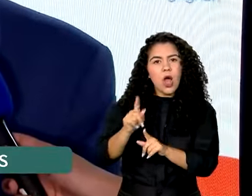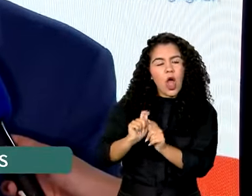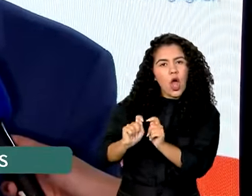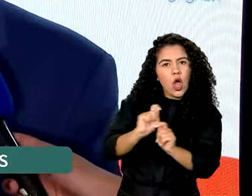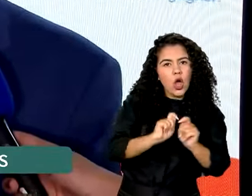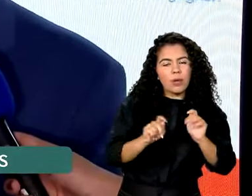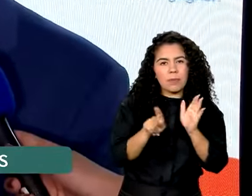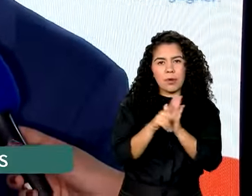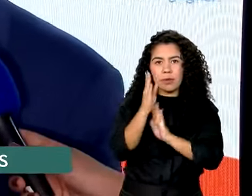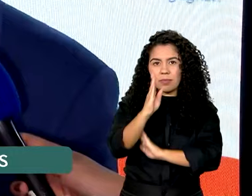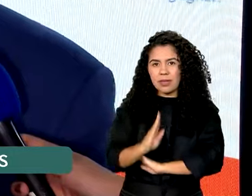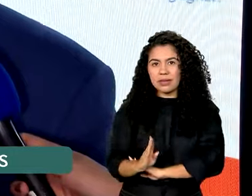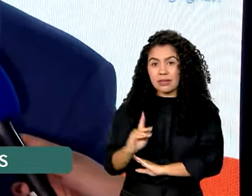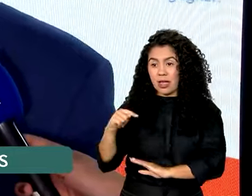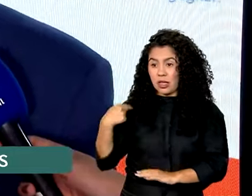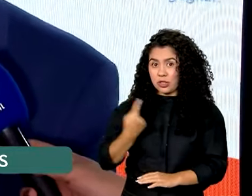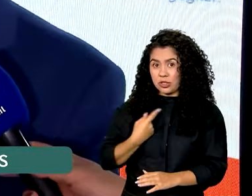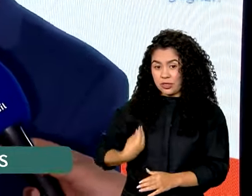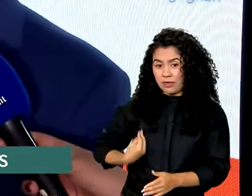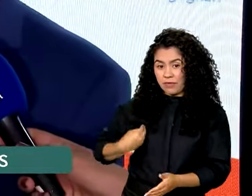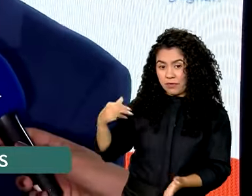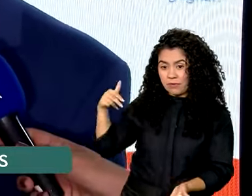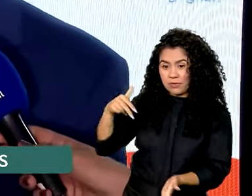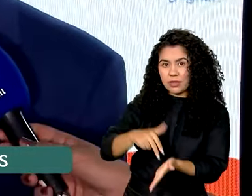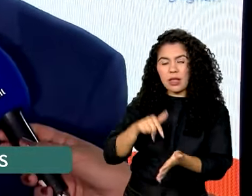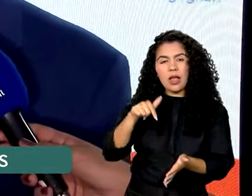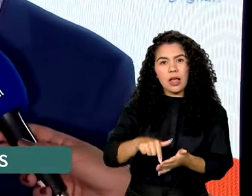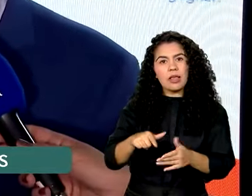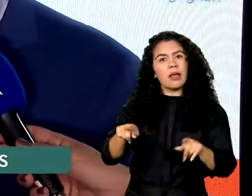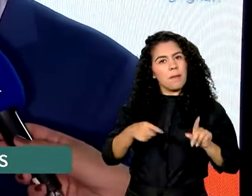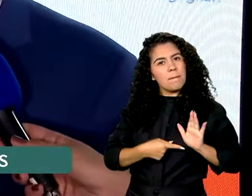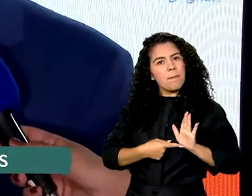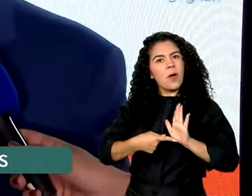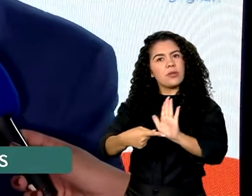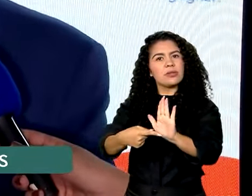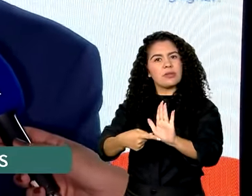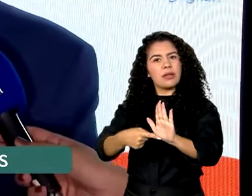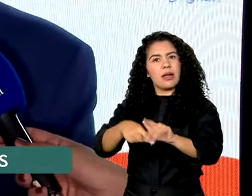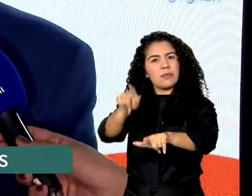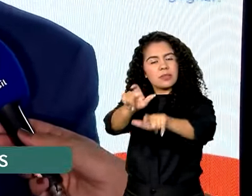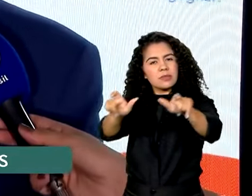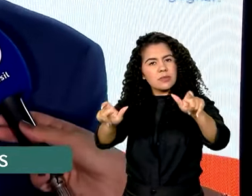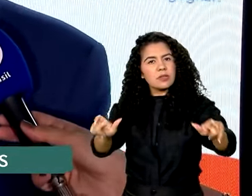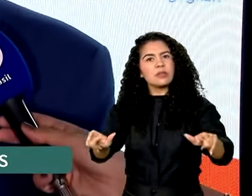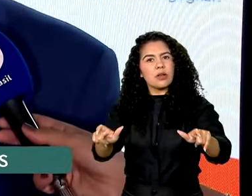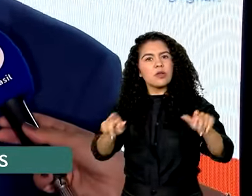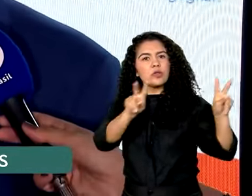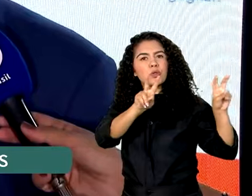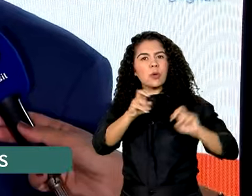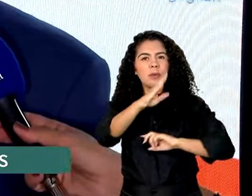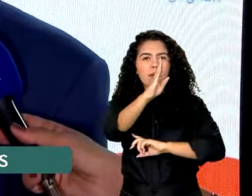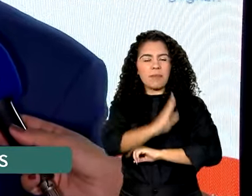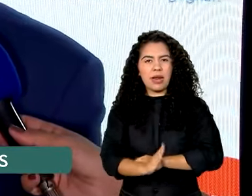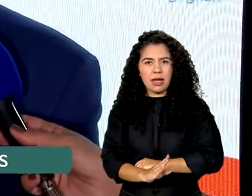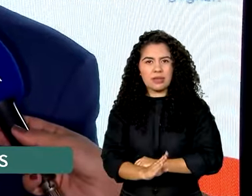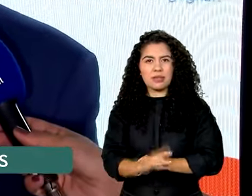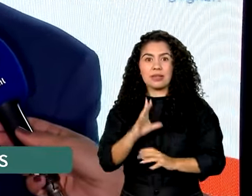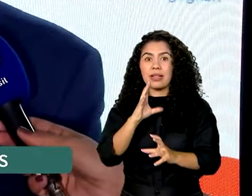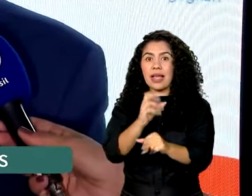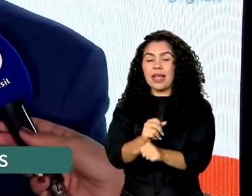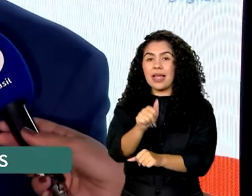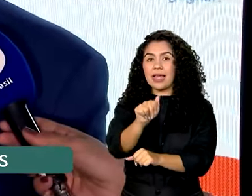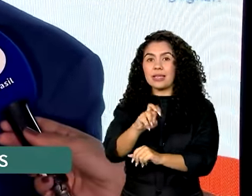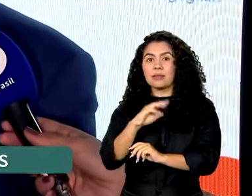Estar aqui é vender o Brasil rapidamente também para um público de 15 milhões de